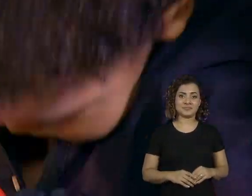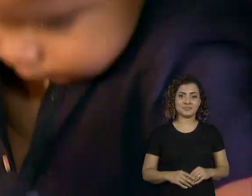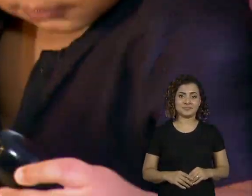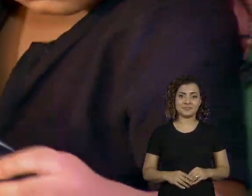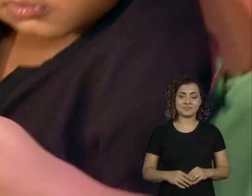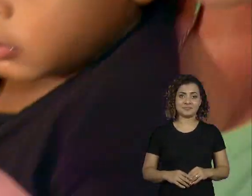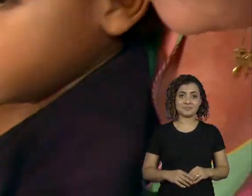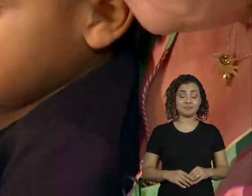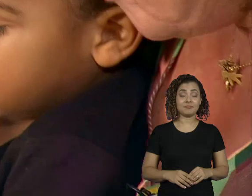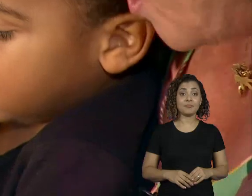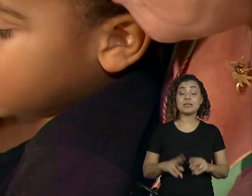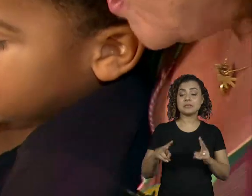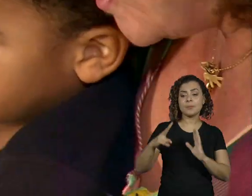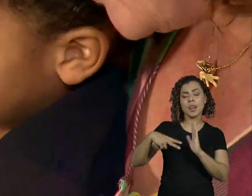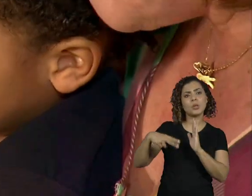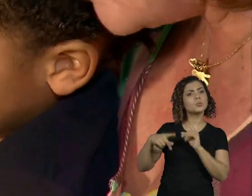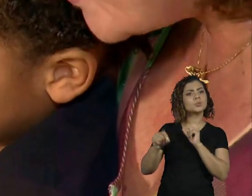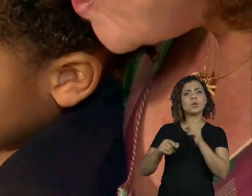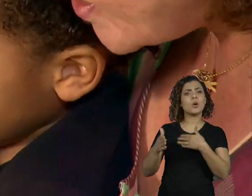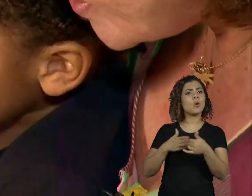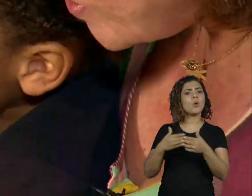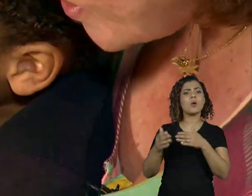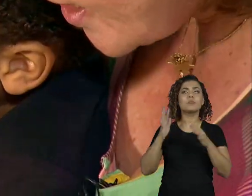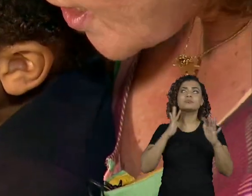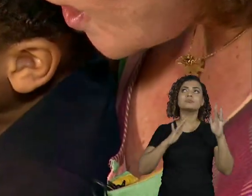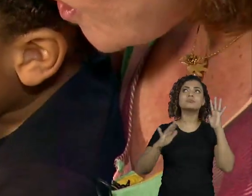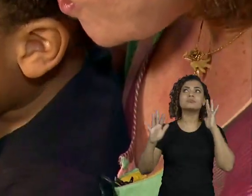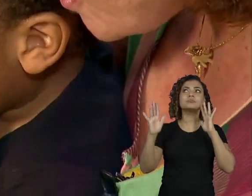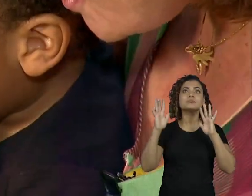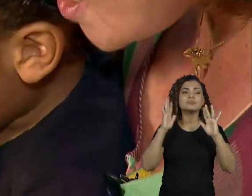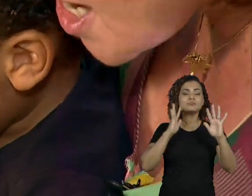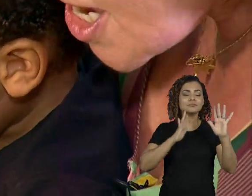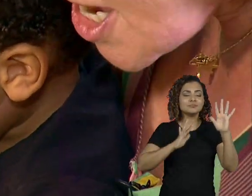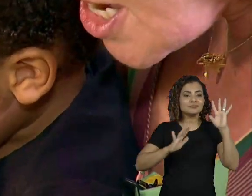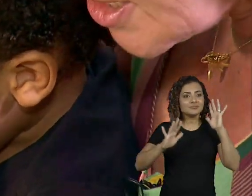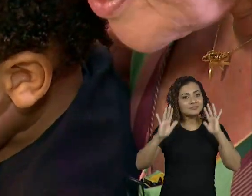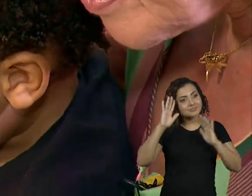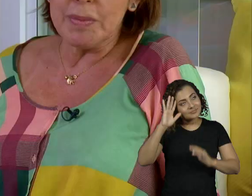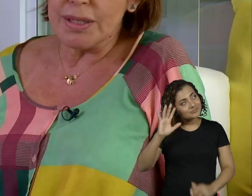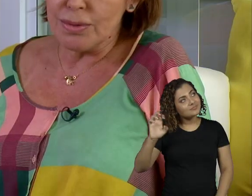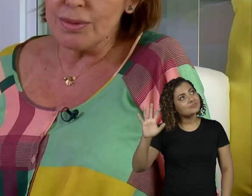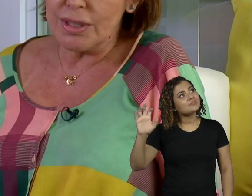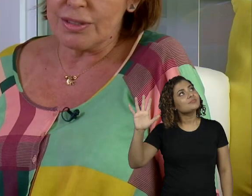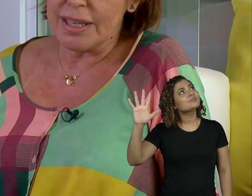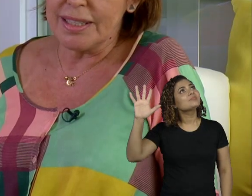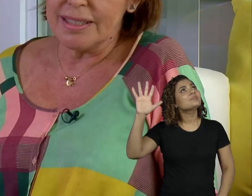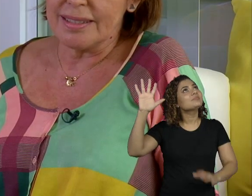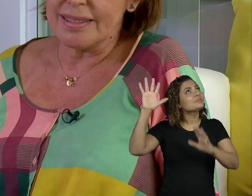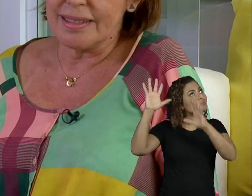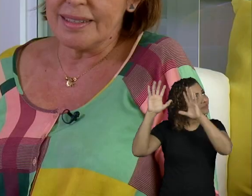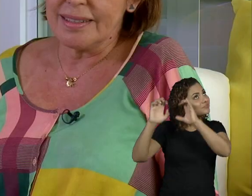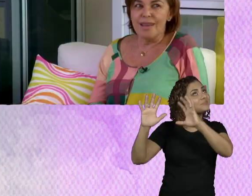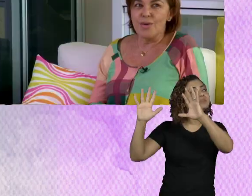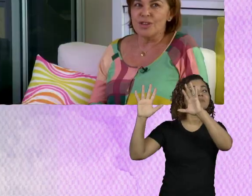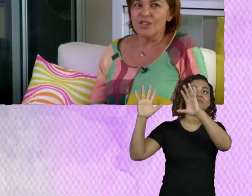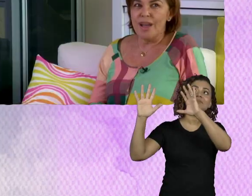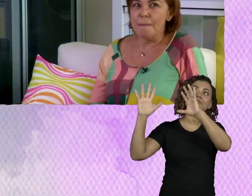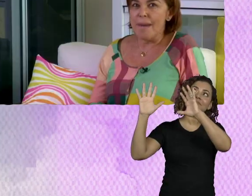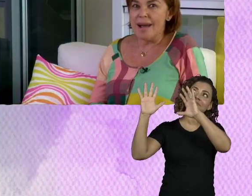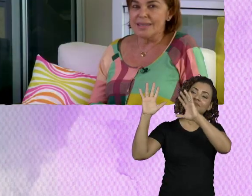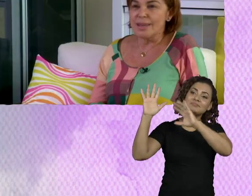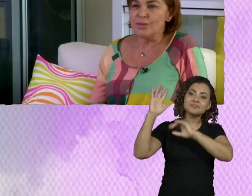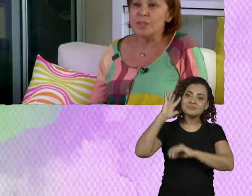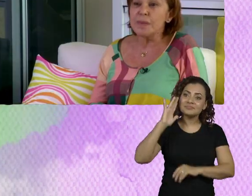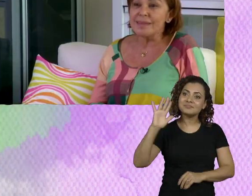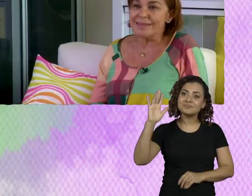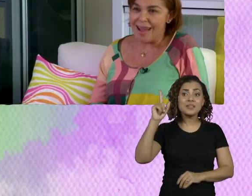Então, através da leitura, ele pode ir para qualquer lugar, ele pode viajar. A imaginação, eu acho que desperta tudo isso na criança, né? Eu acho que é